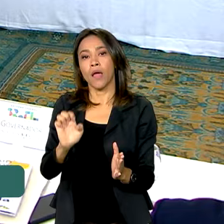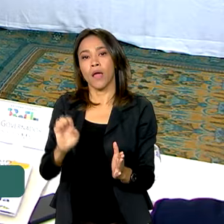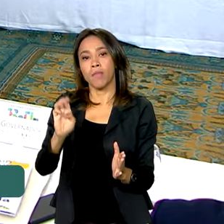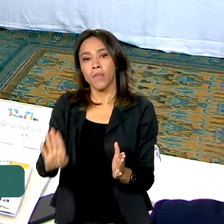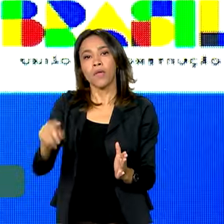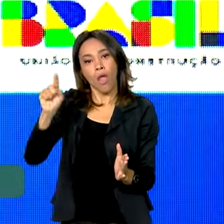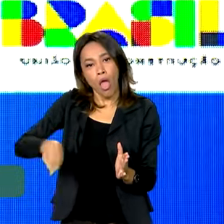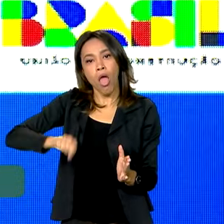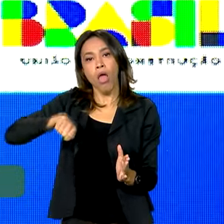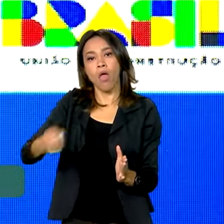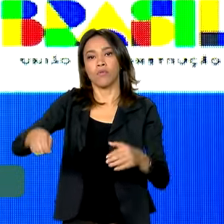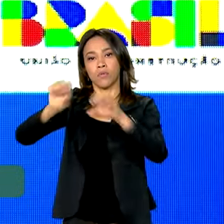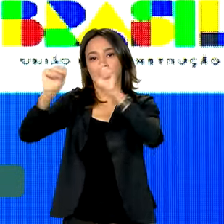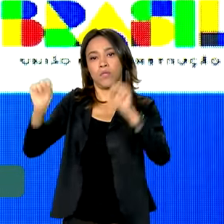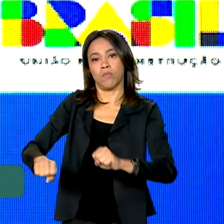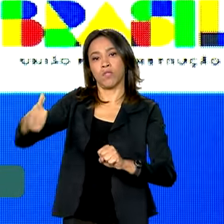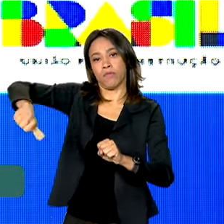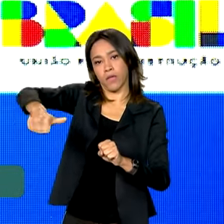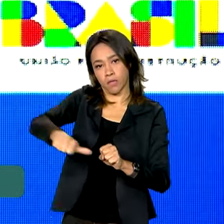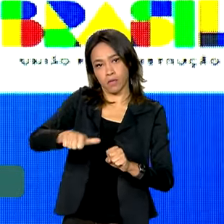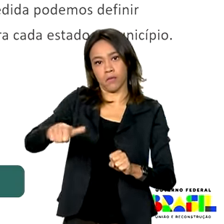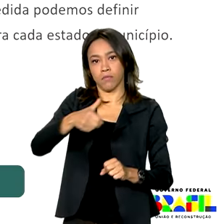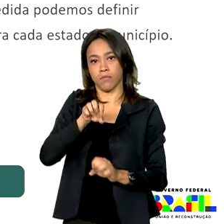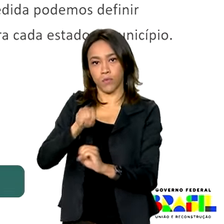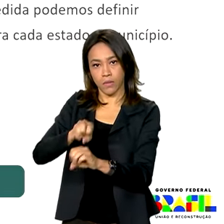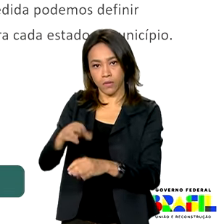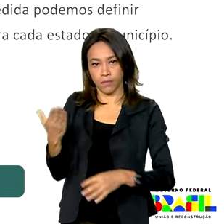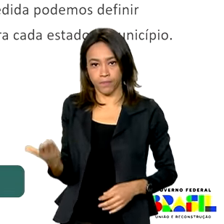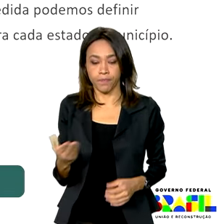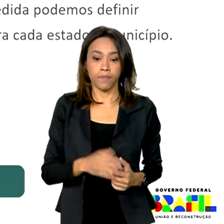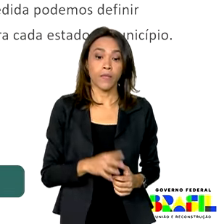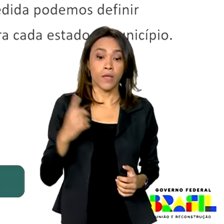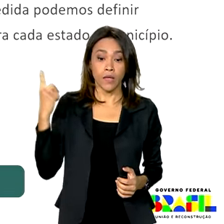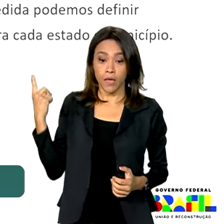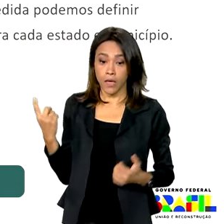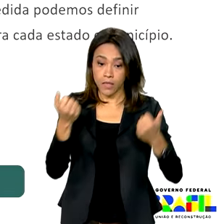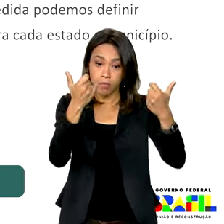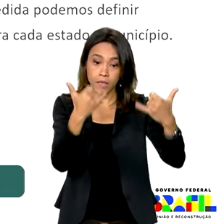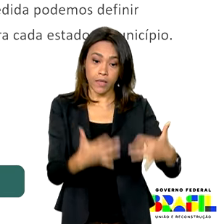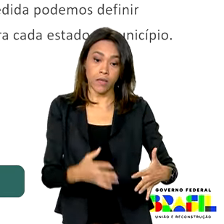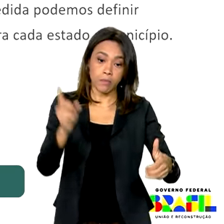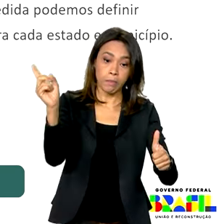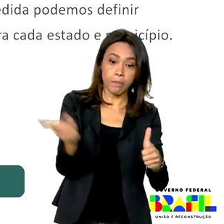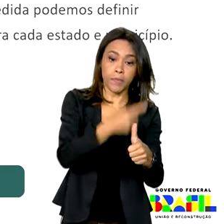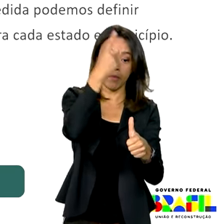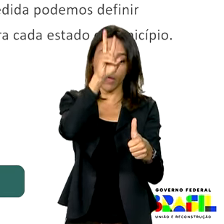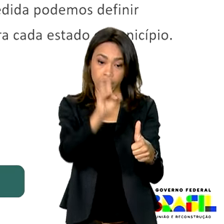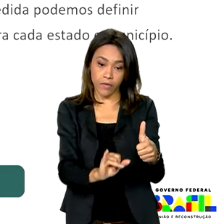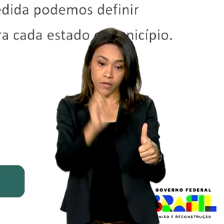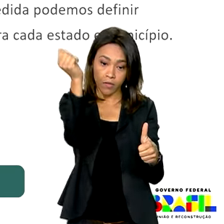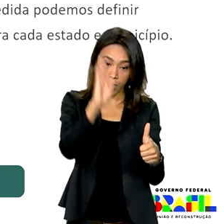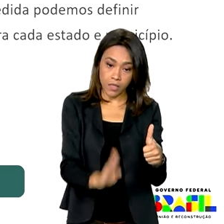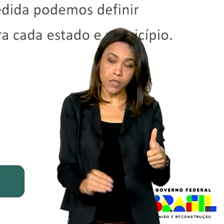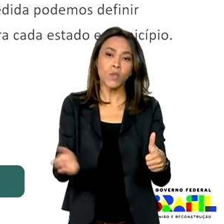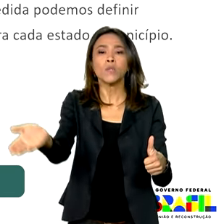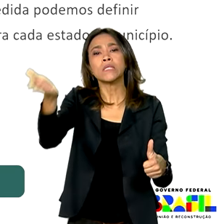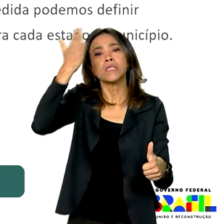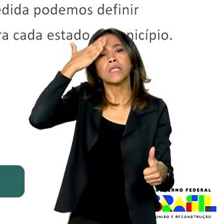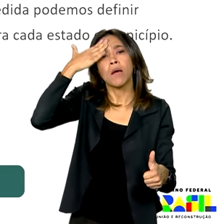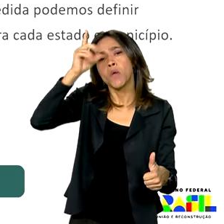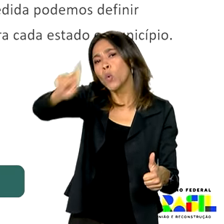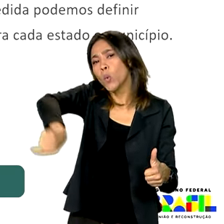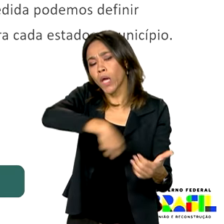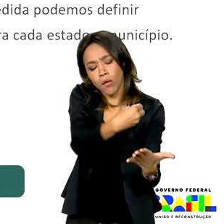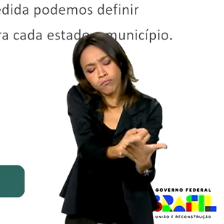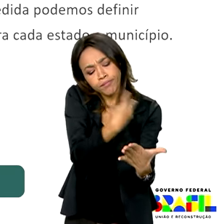Educação Básica. Pela primeira vez no Brasil temos um parâmetro do que é uma criança alfabetizada,